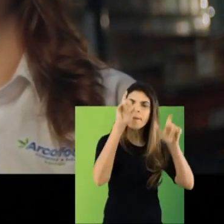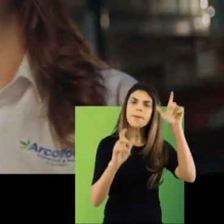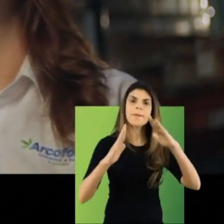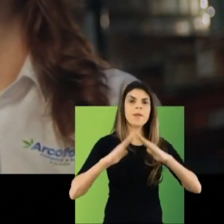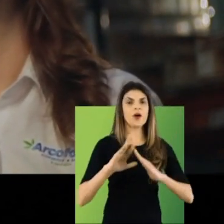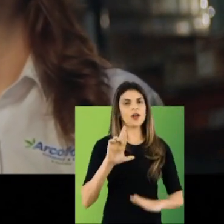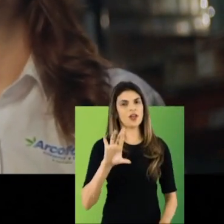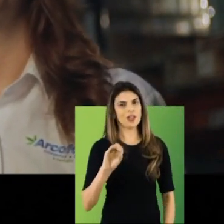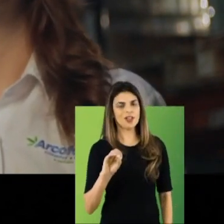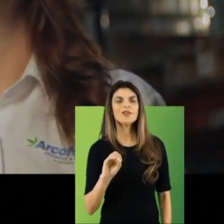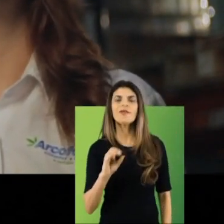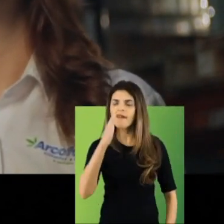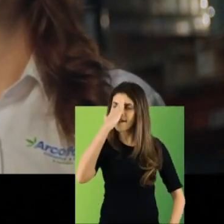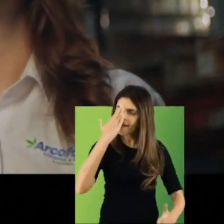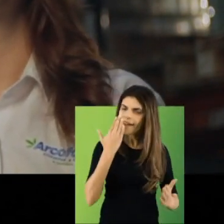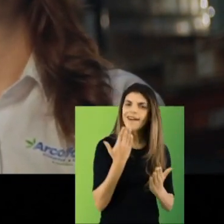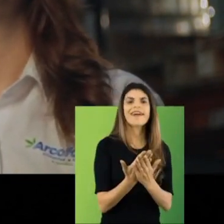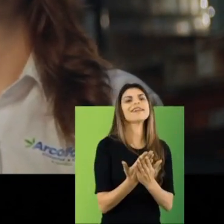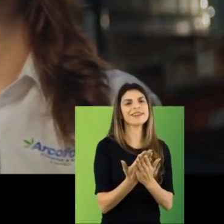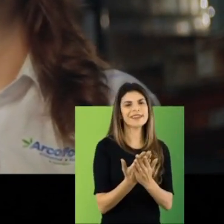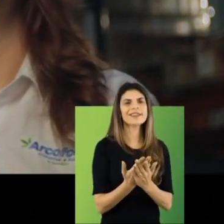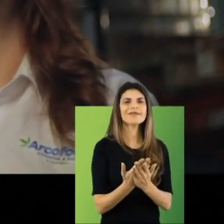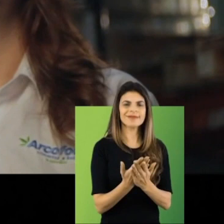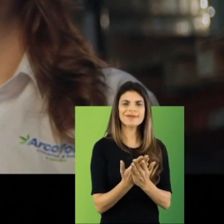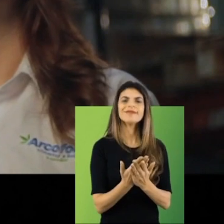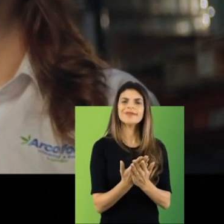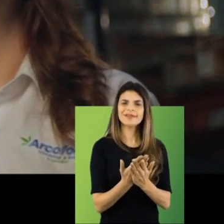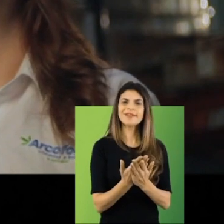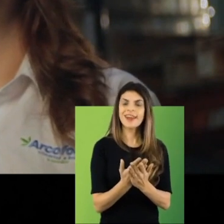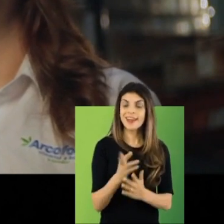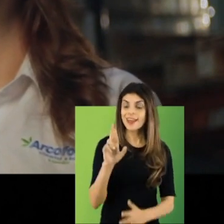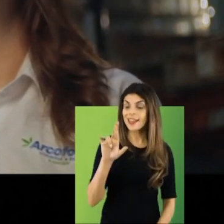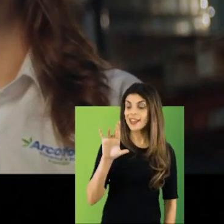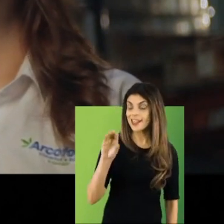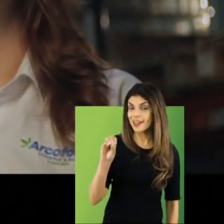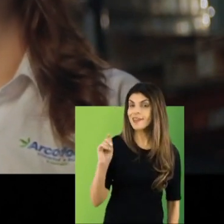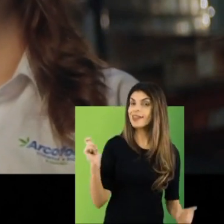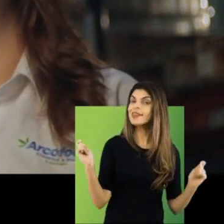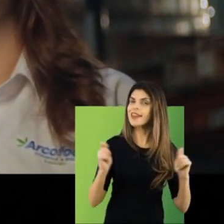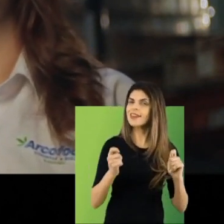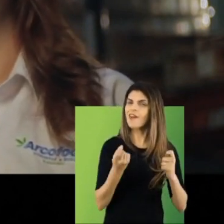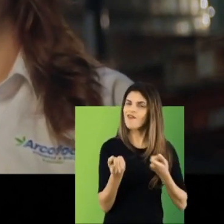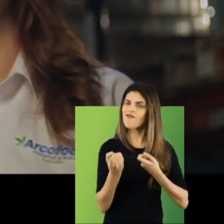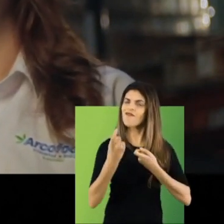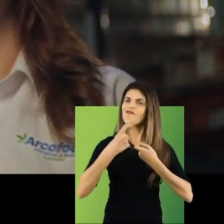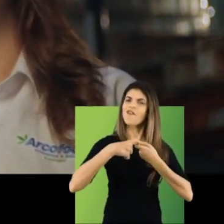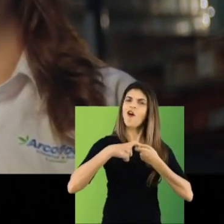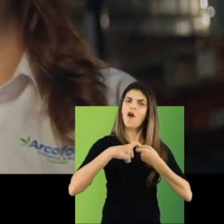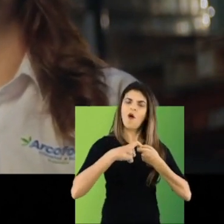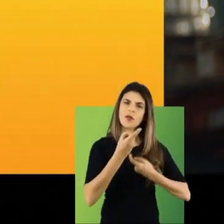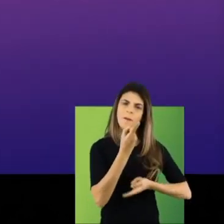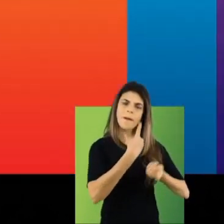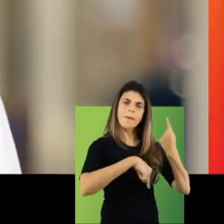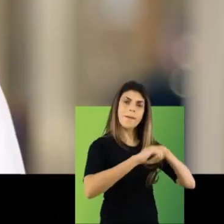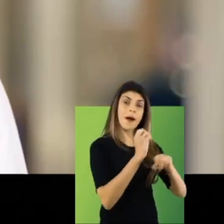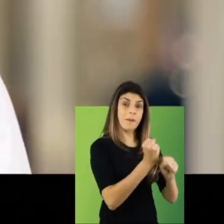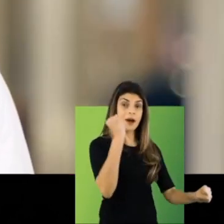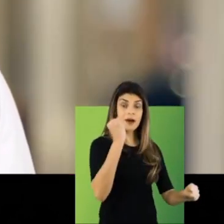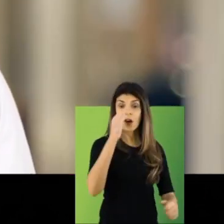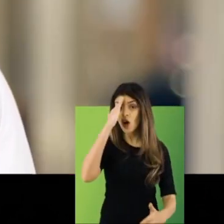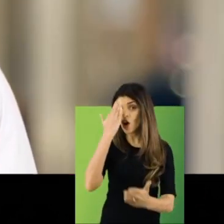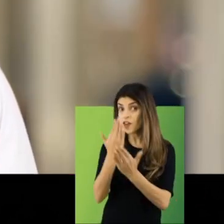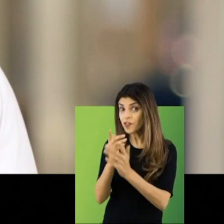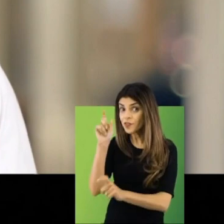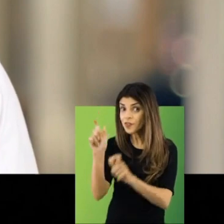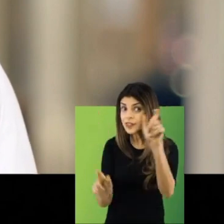Carioca de novo, acreditando que o Rio de Janeiro pode voltar a crescer. Com a volta da